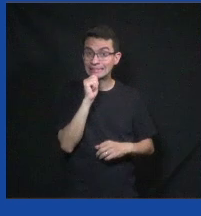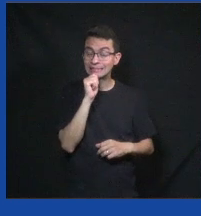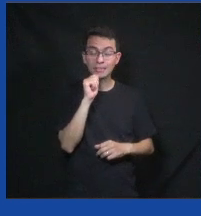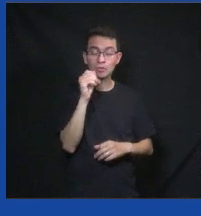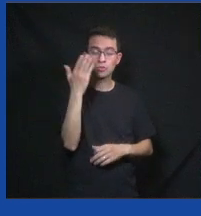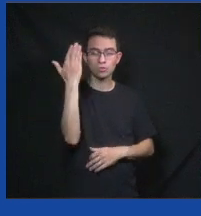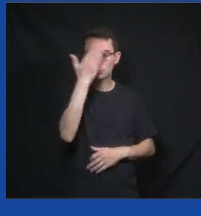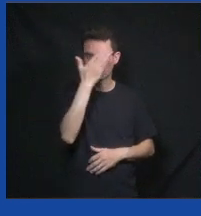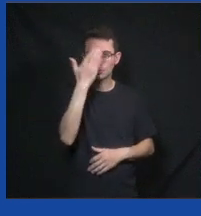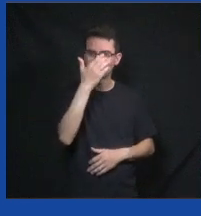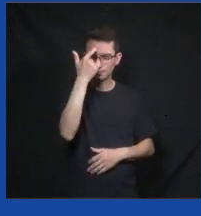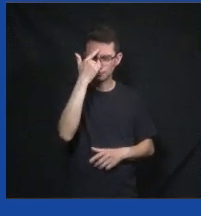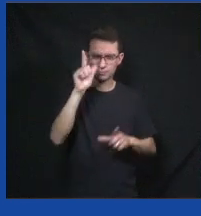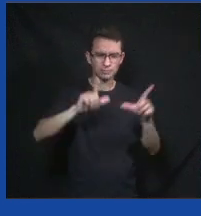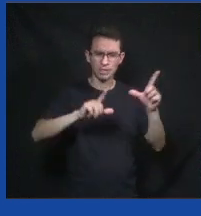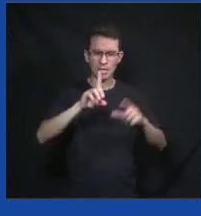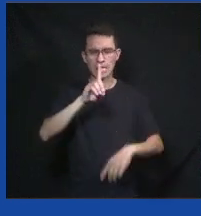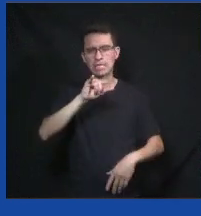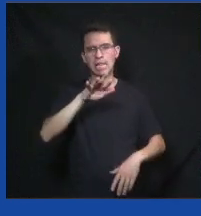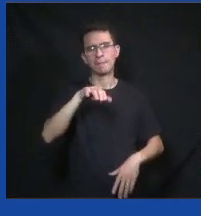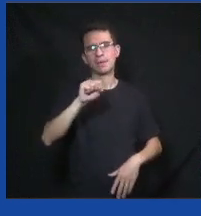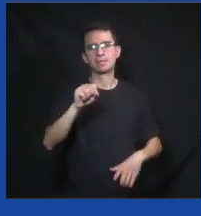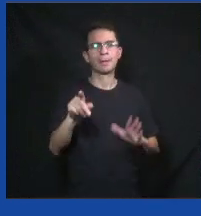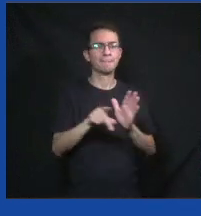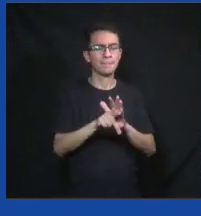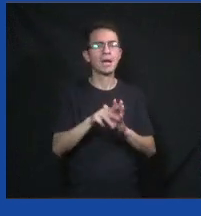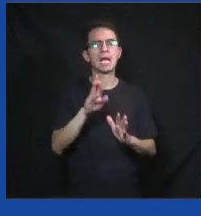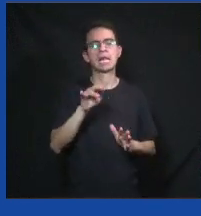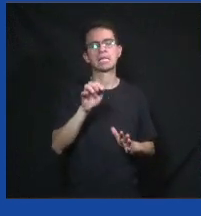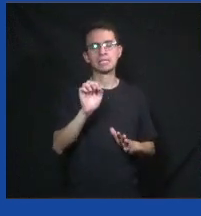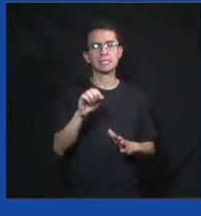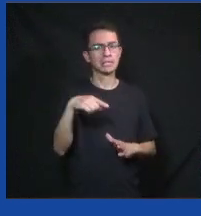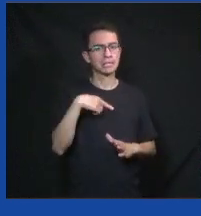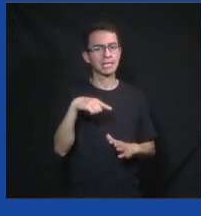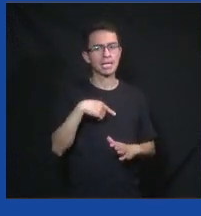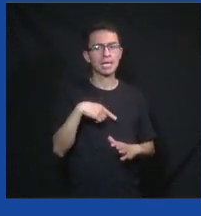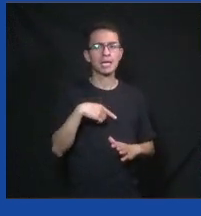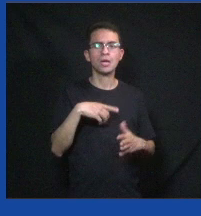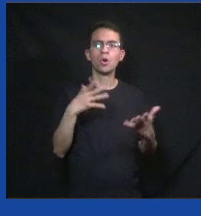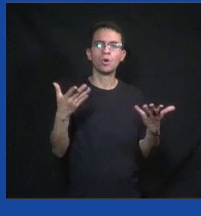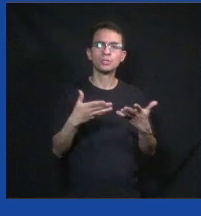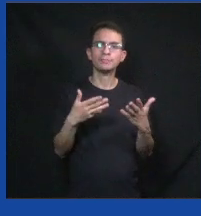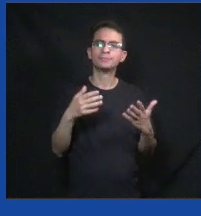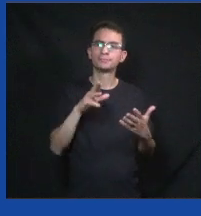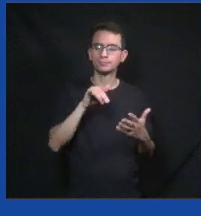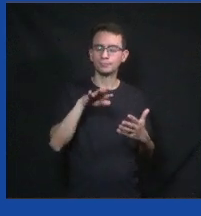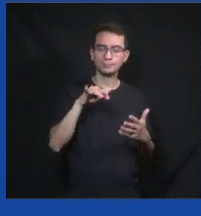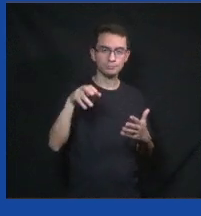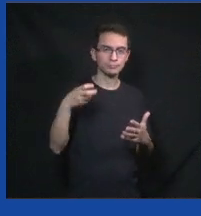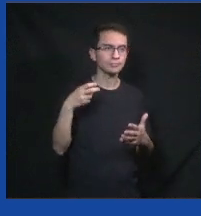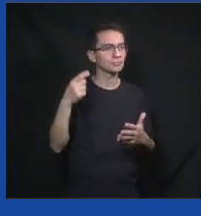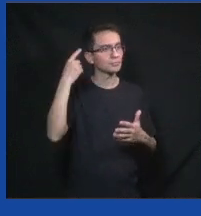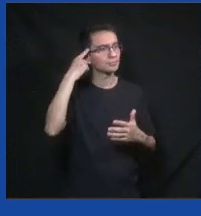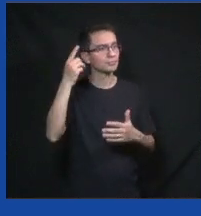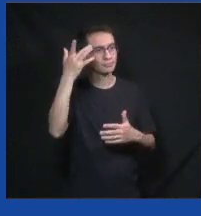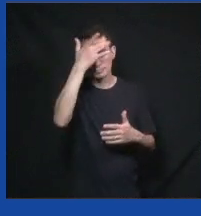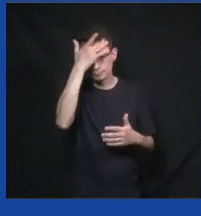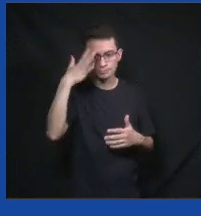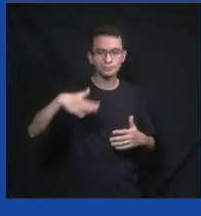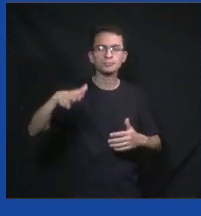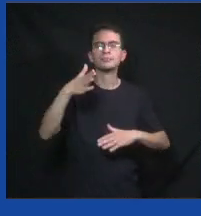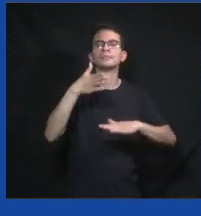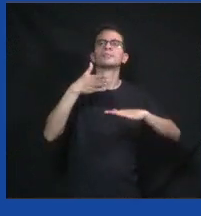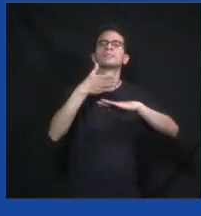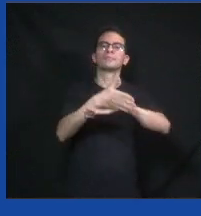Dilema das Redes, Social Dilema, que é um documentário que está no Netflix, mas muito importante sobre a participação das pessoas através de algoritmos, enfim,